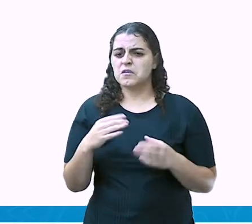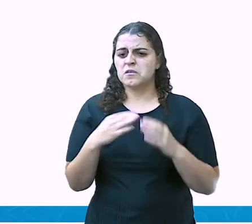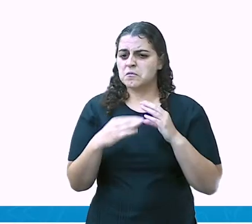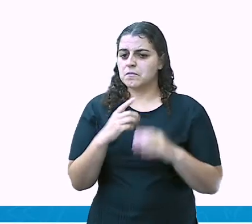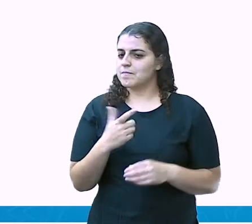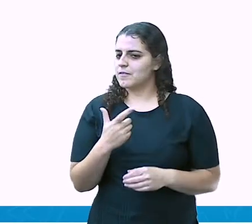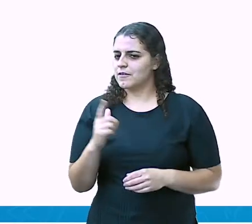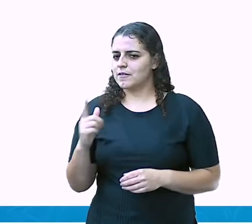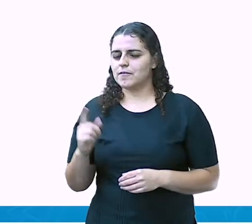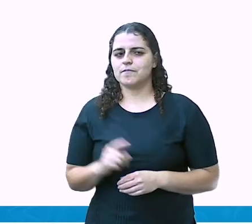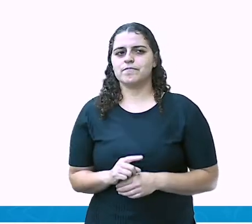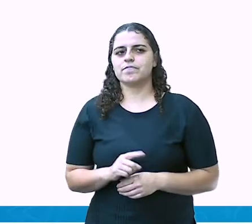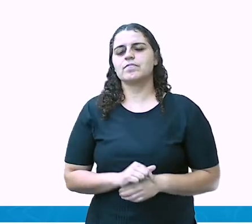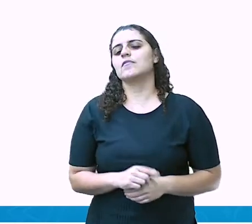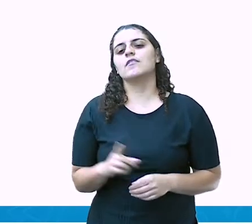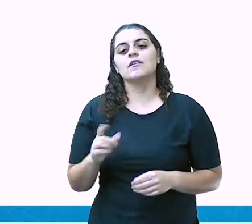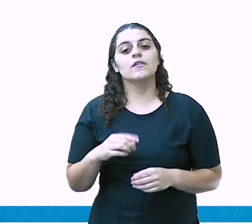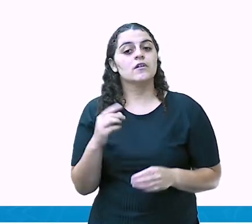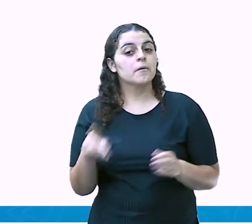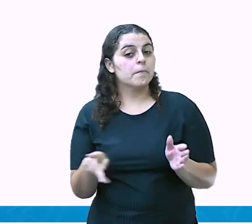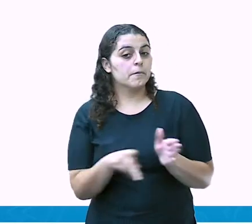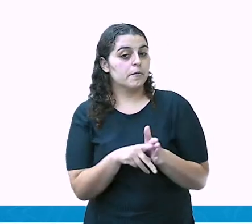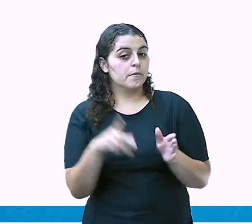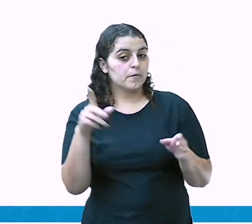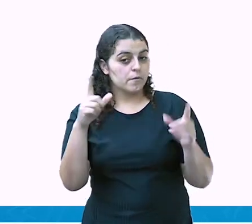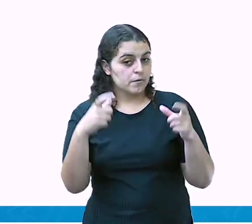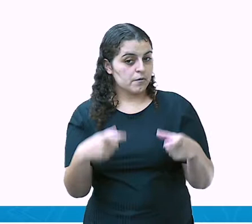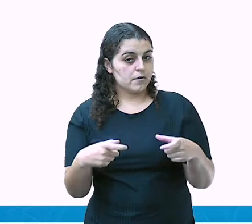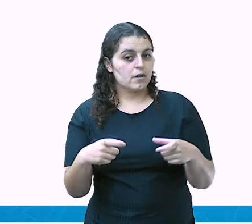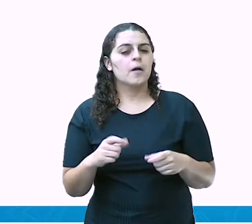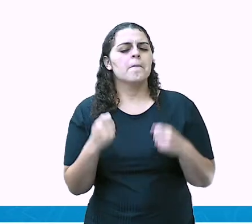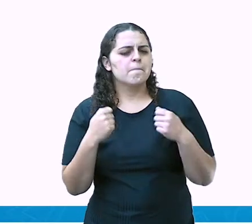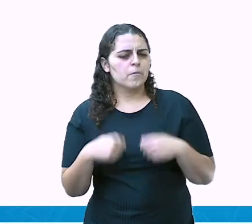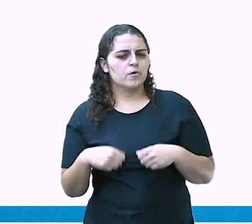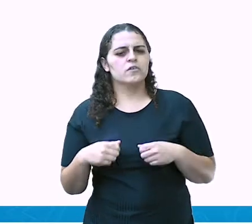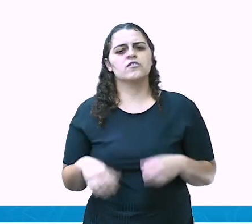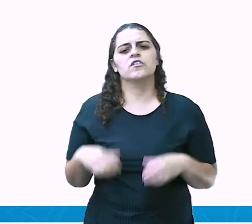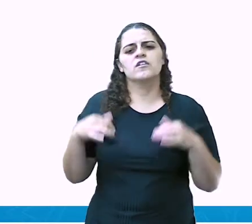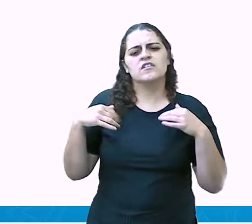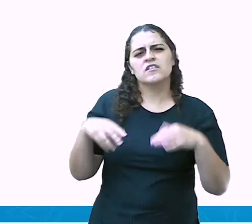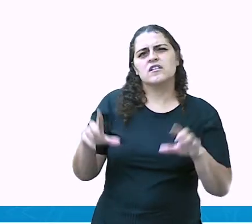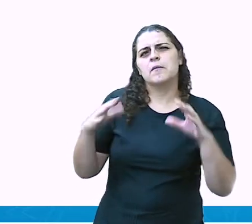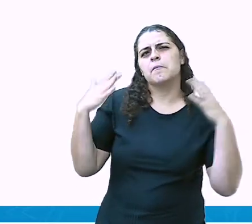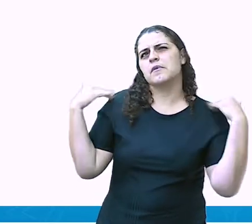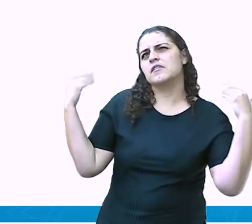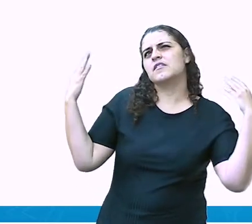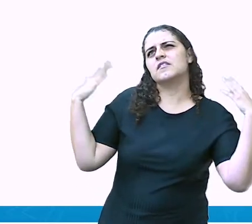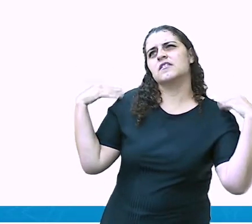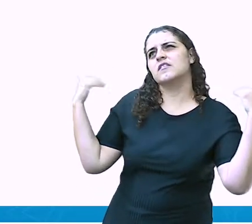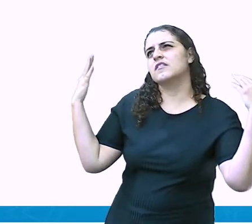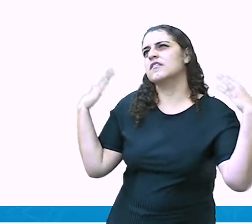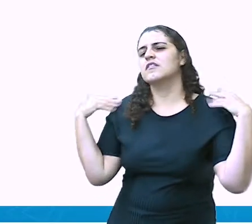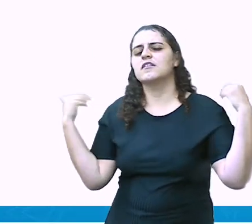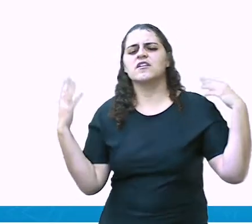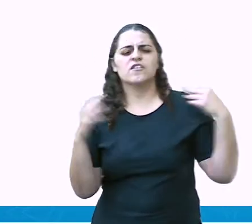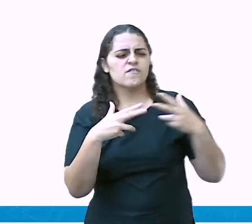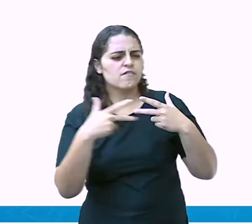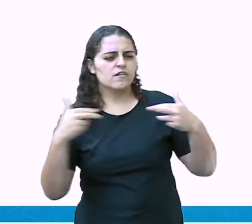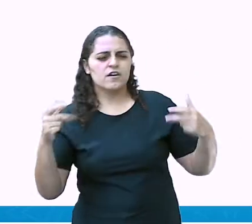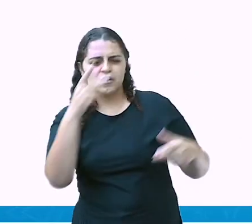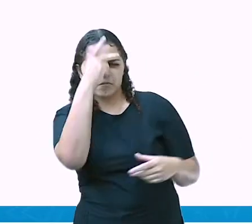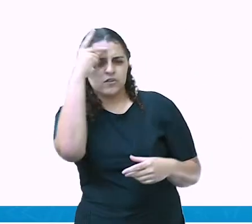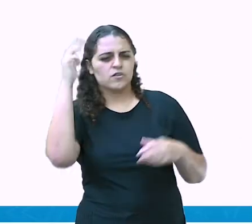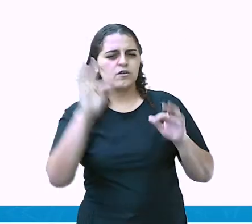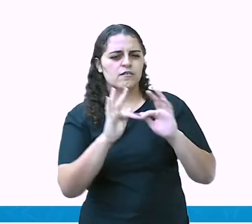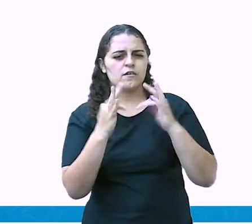Não, não tem a ver propriamente com o lugar. Ela pode estar em um shopping enorme, cheio de pessoas, com a